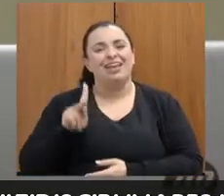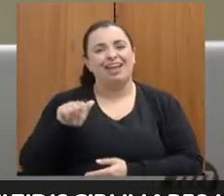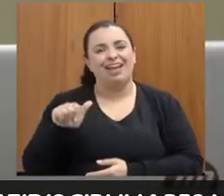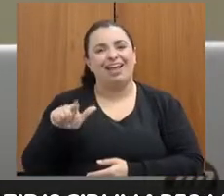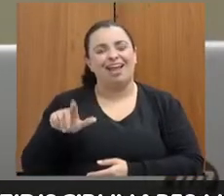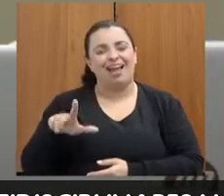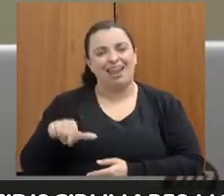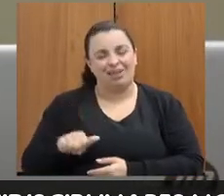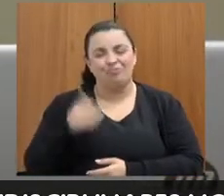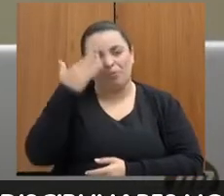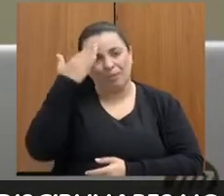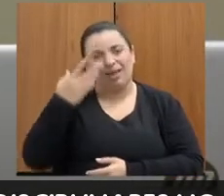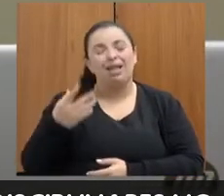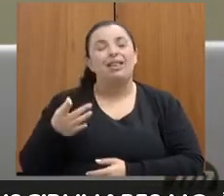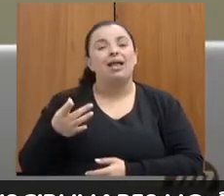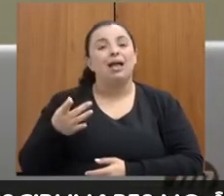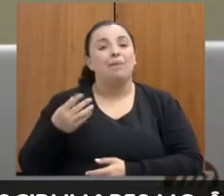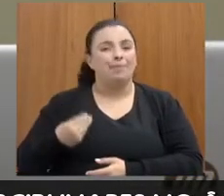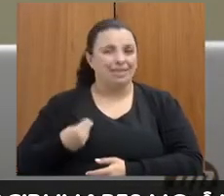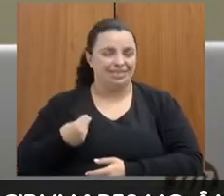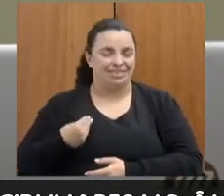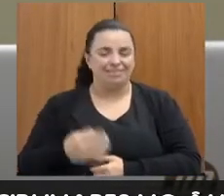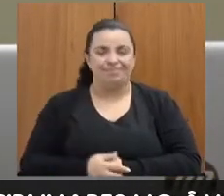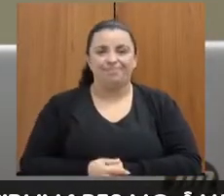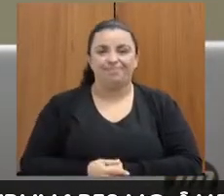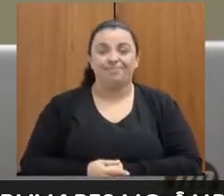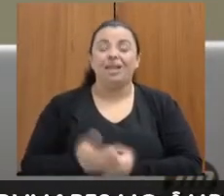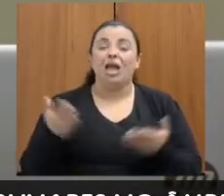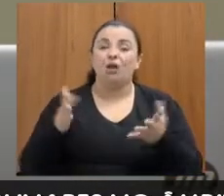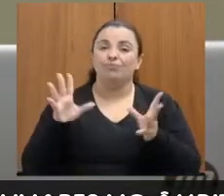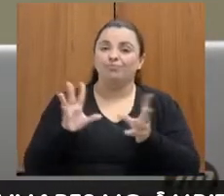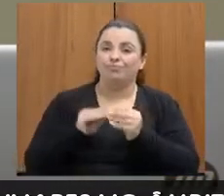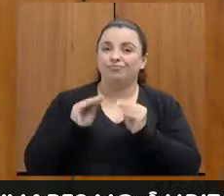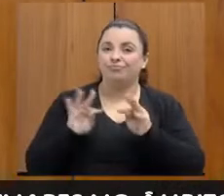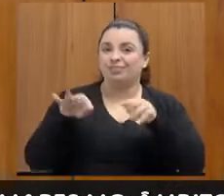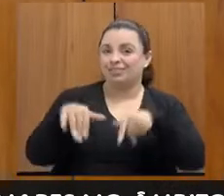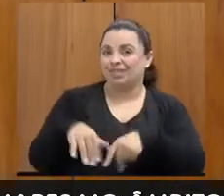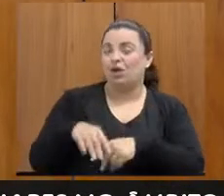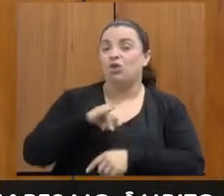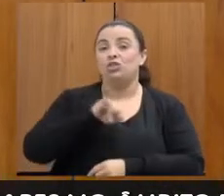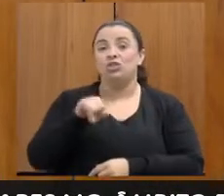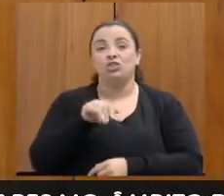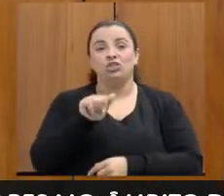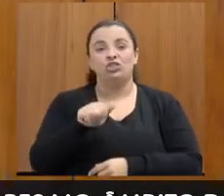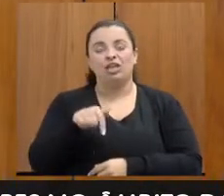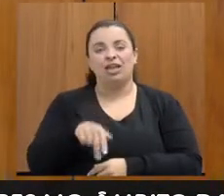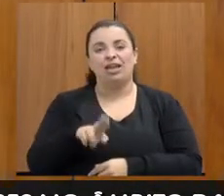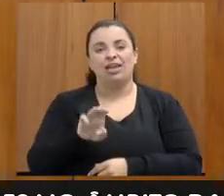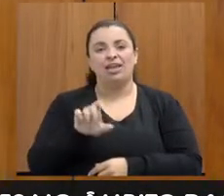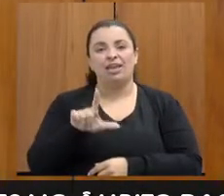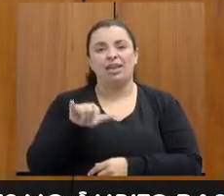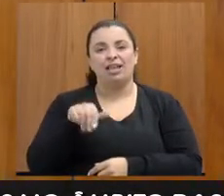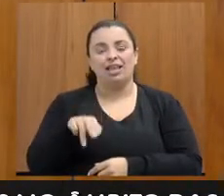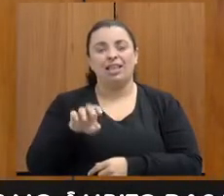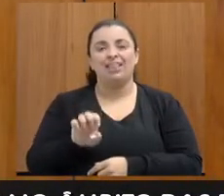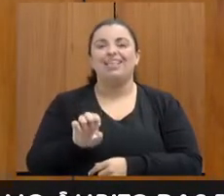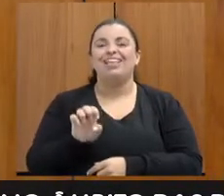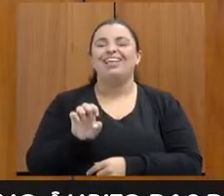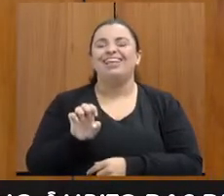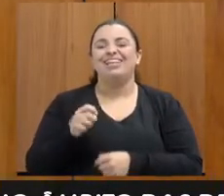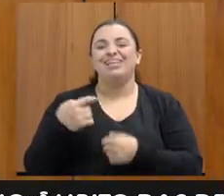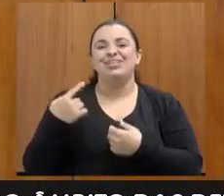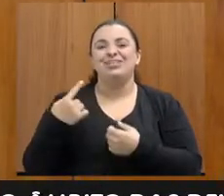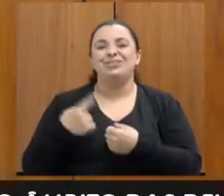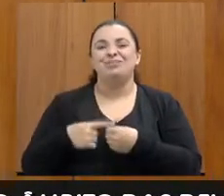Passo aqui para as considerações finais da Jaqueline, do município de Nova Lima. Jaqueline ficou caladinha, não